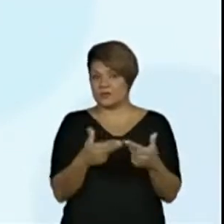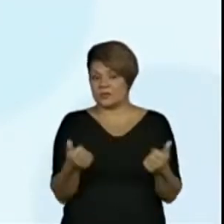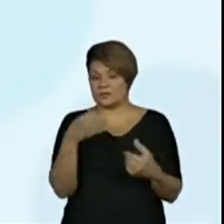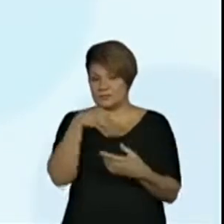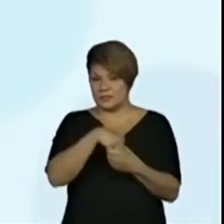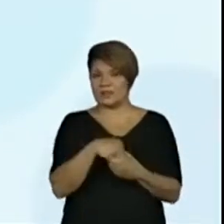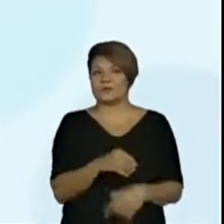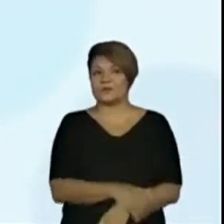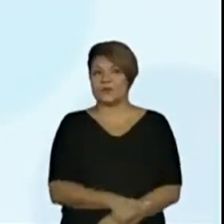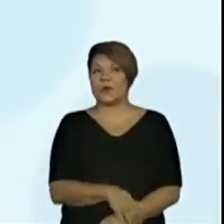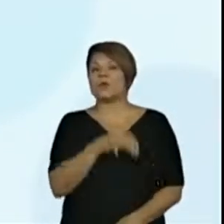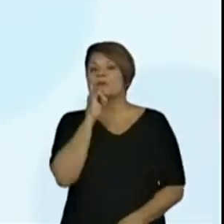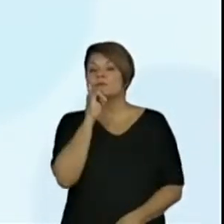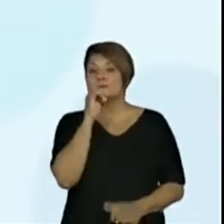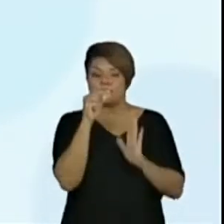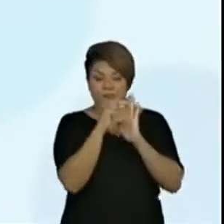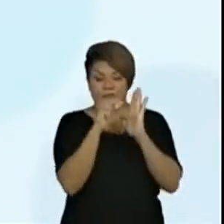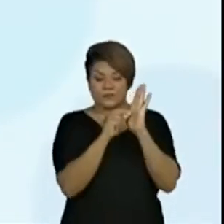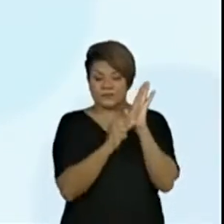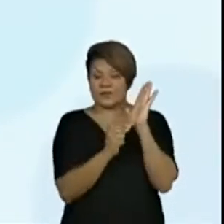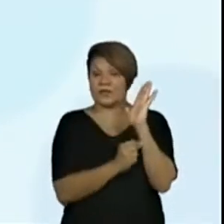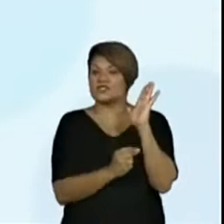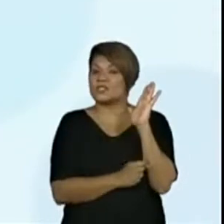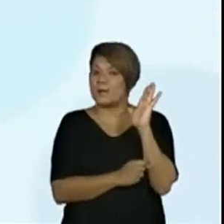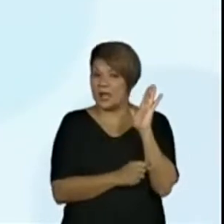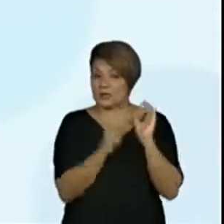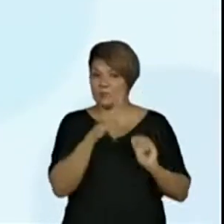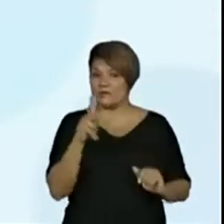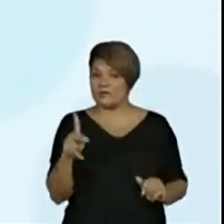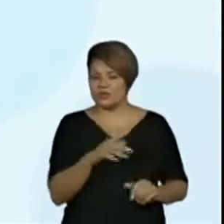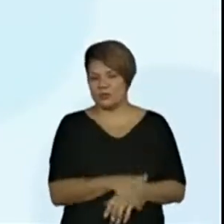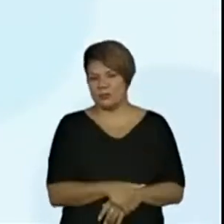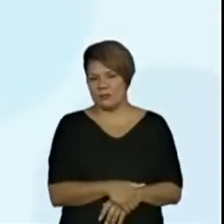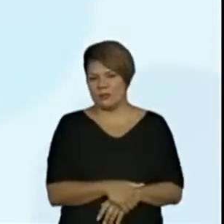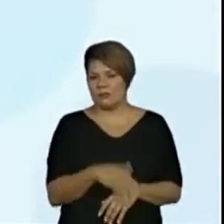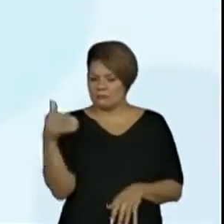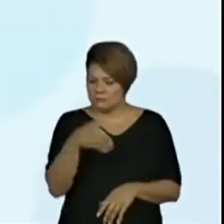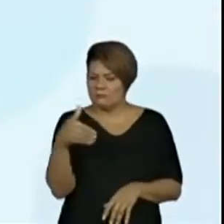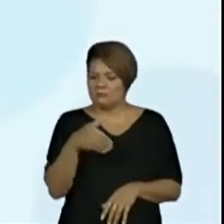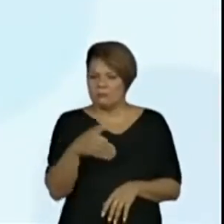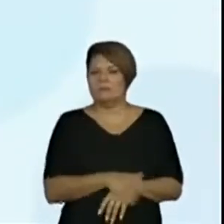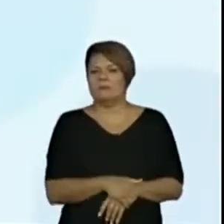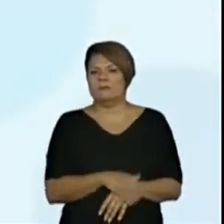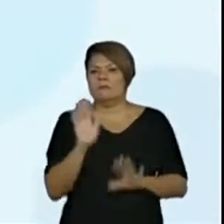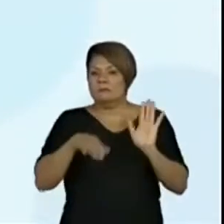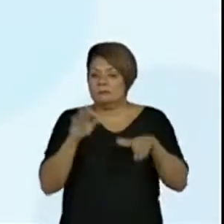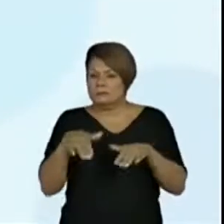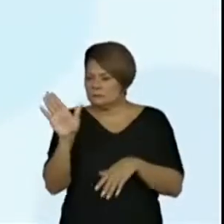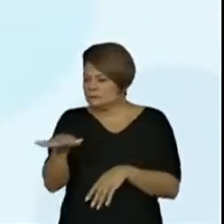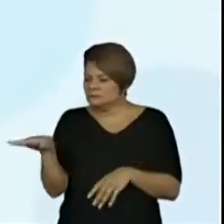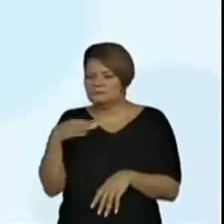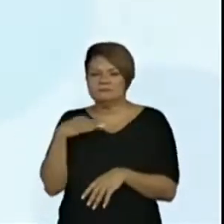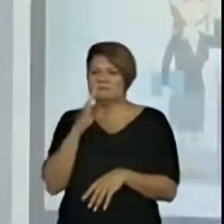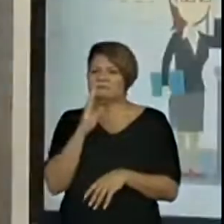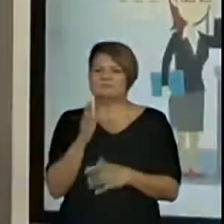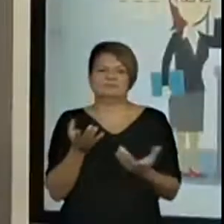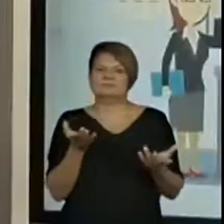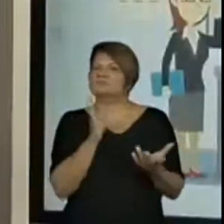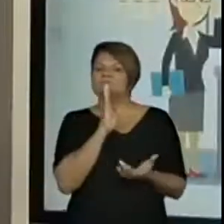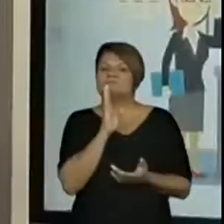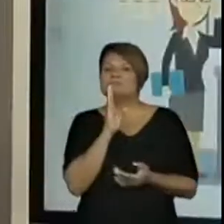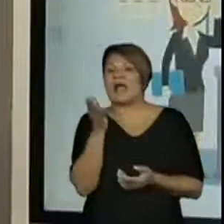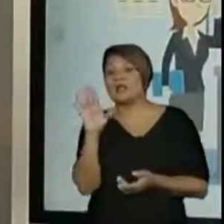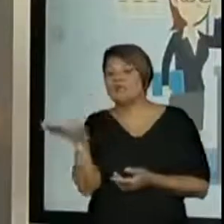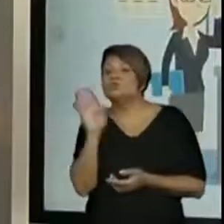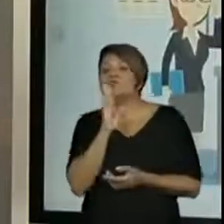exemplo, a frequência dos professores. Às vezes, essa pessoa nem é tão conhecida dos alunos, porque ela fica trabalhando lá na